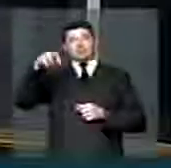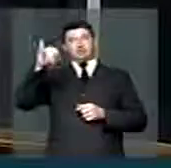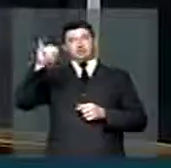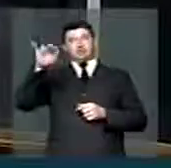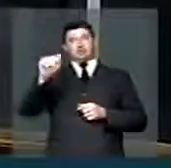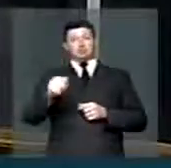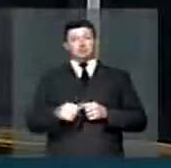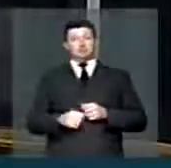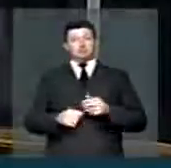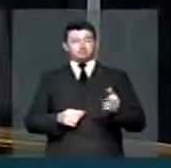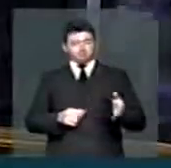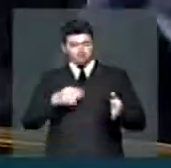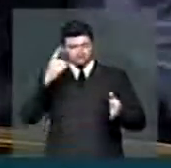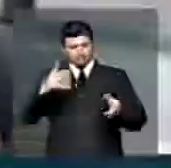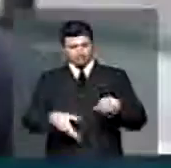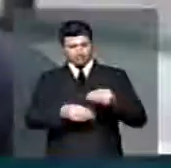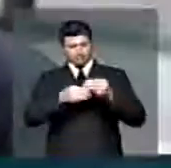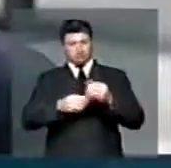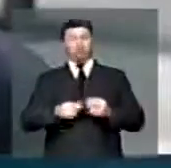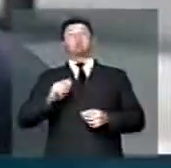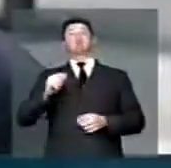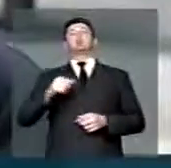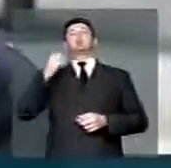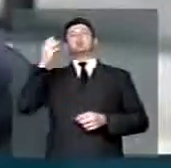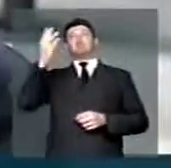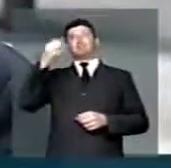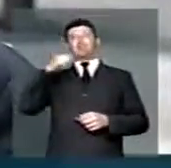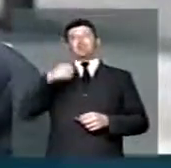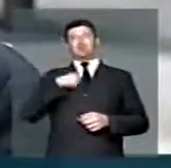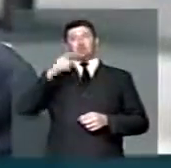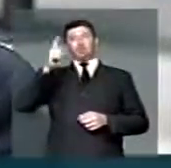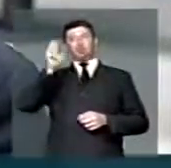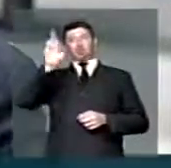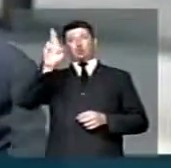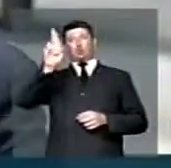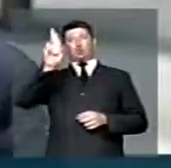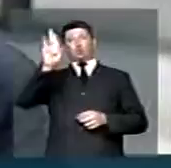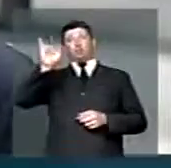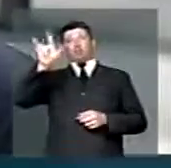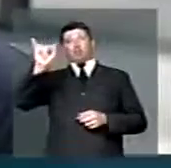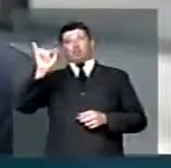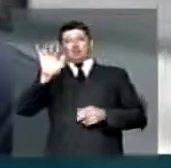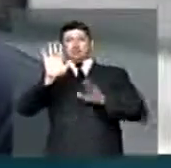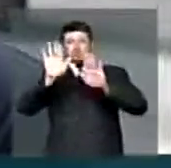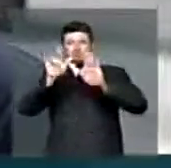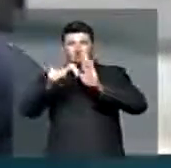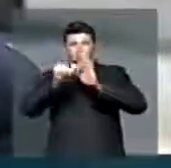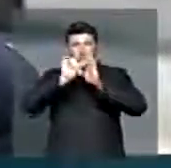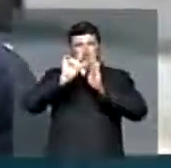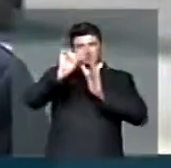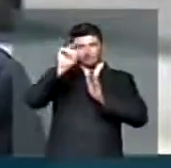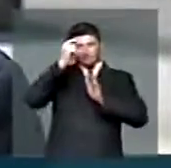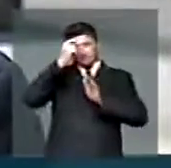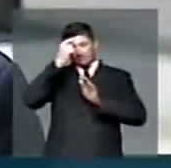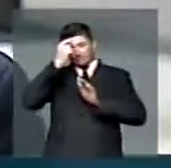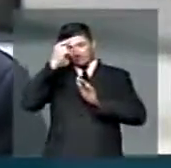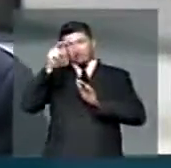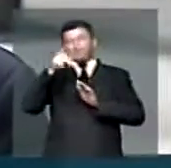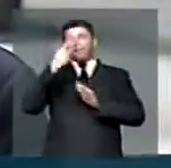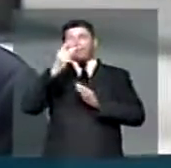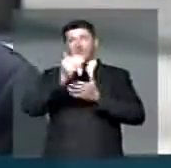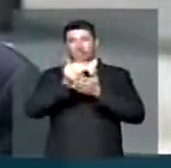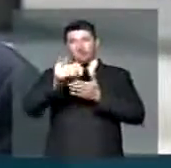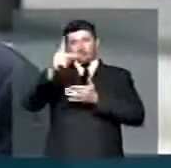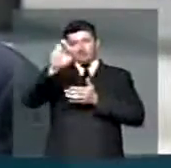Pois não, senhor deputado. Eu sou o Biali, deputado também de São Paulo. Antes que a senhora fale, vossa excelência fale, sobre